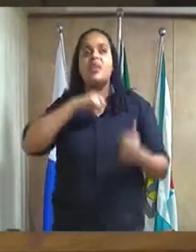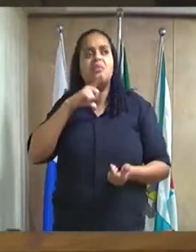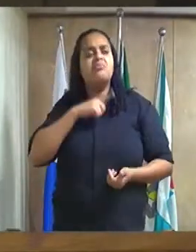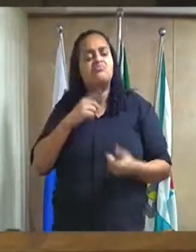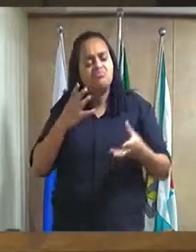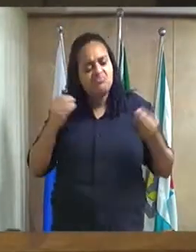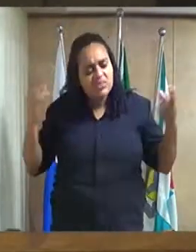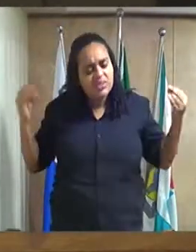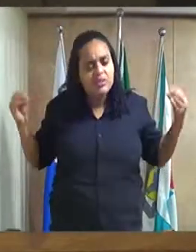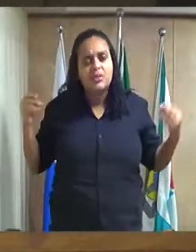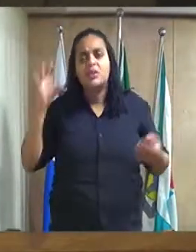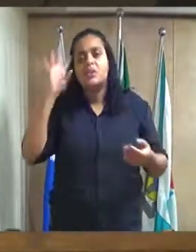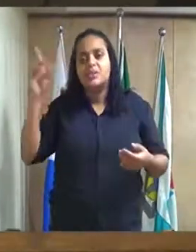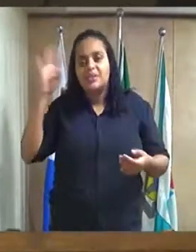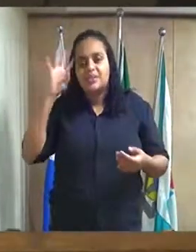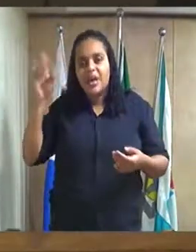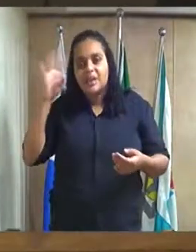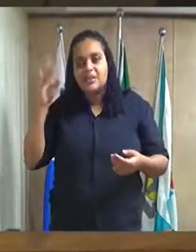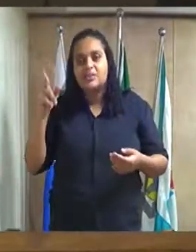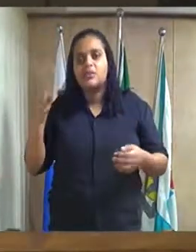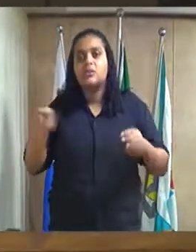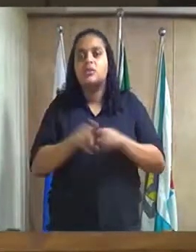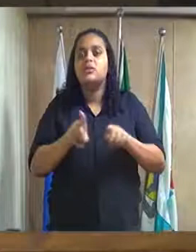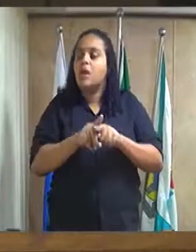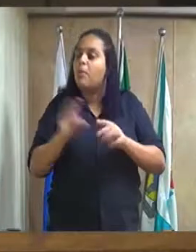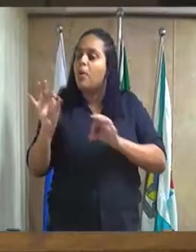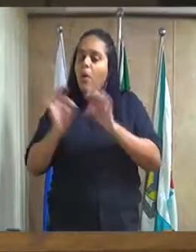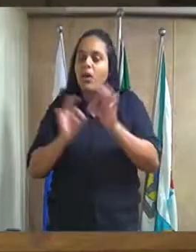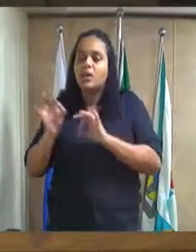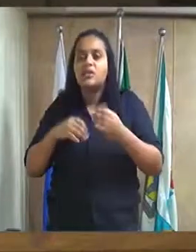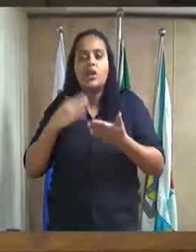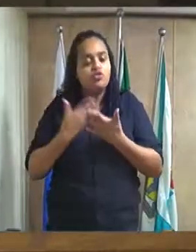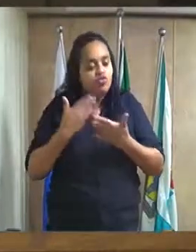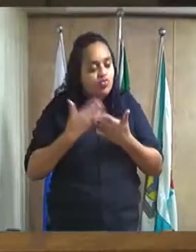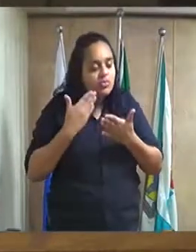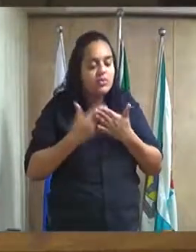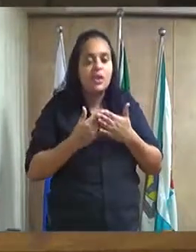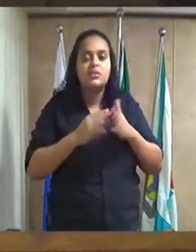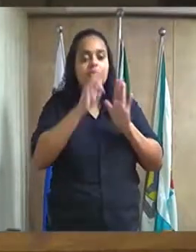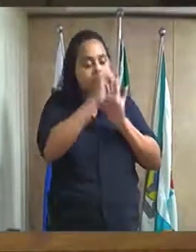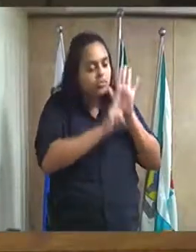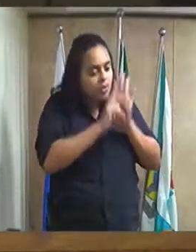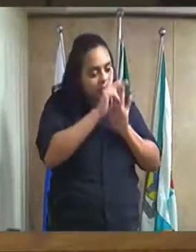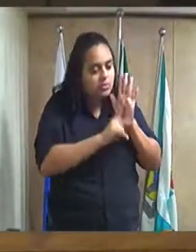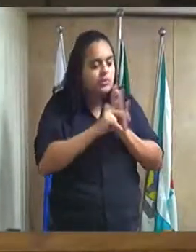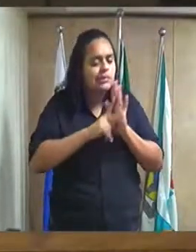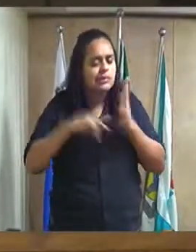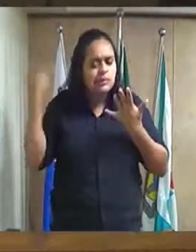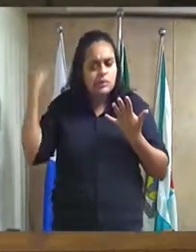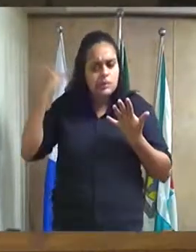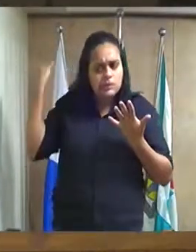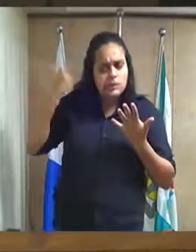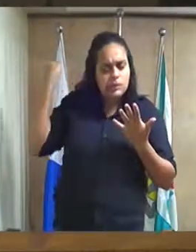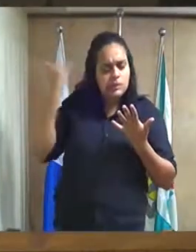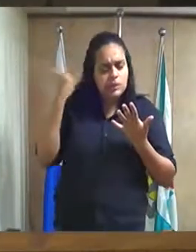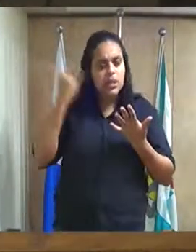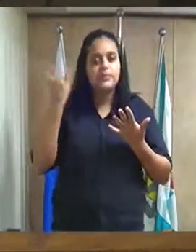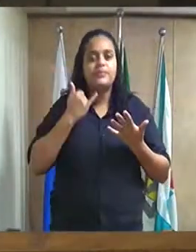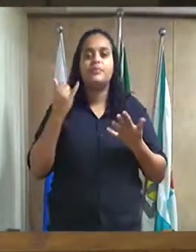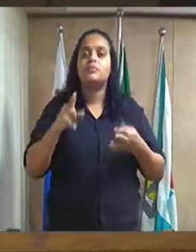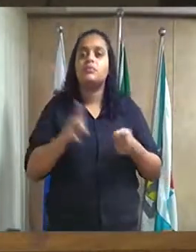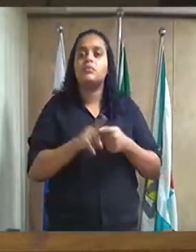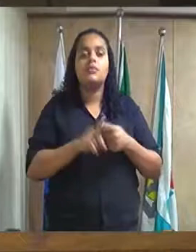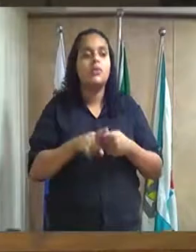e eu ajudei sempre meus irmãos a desenvolver projetos. sempre ouço, fico muito atento aqui ao